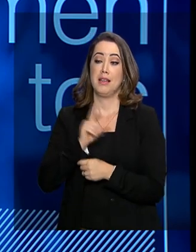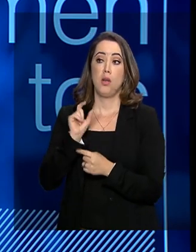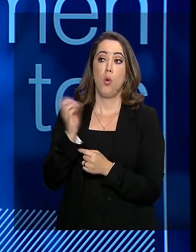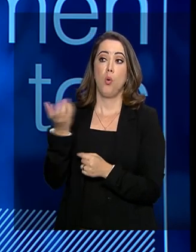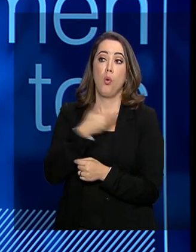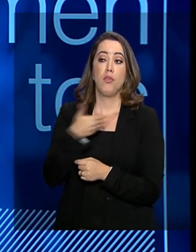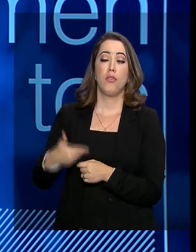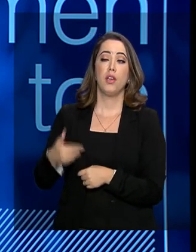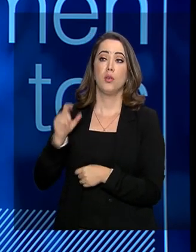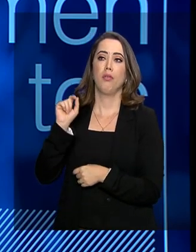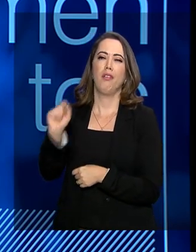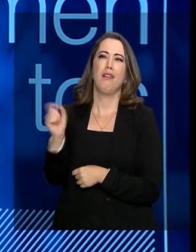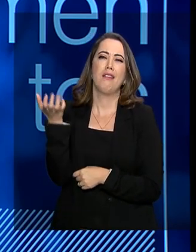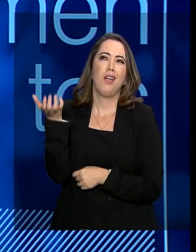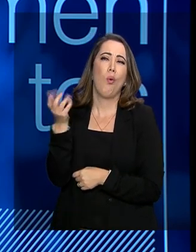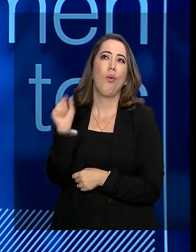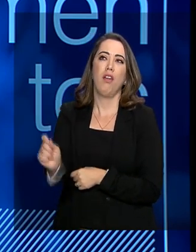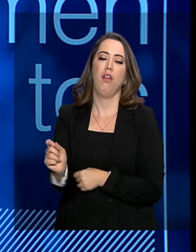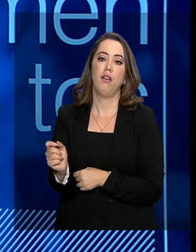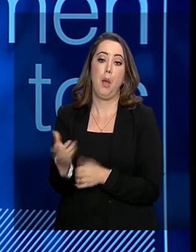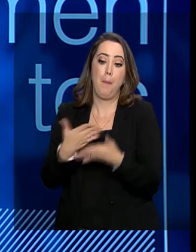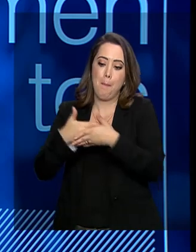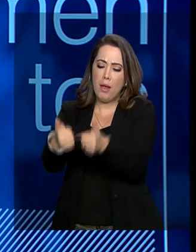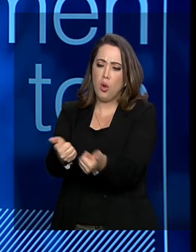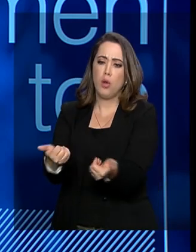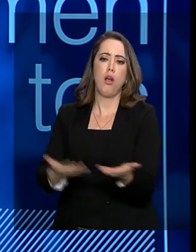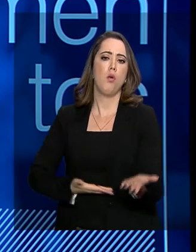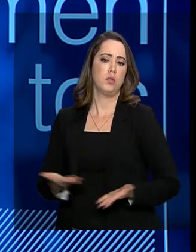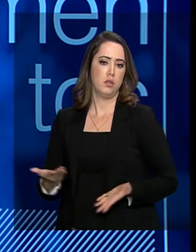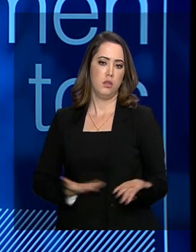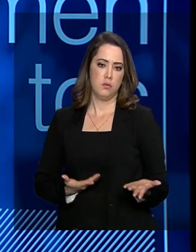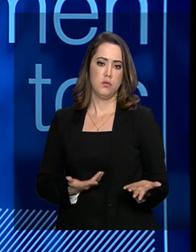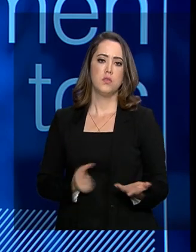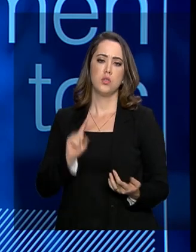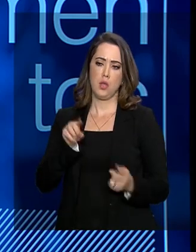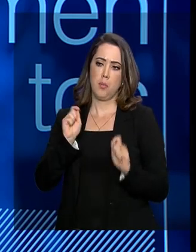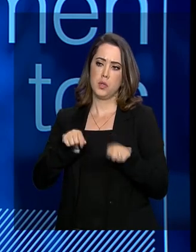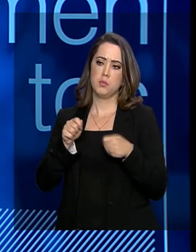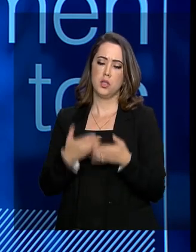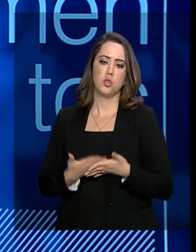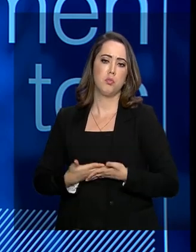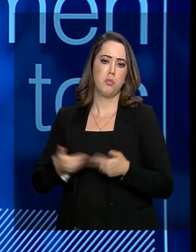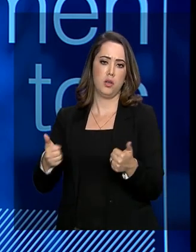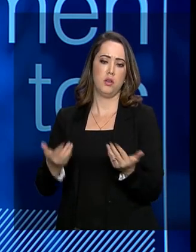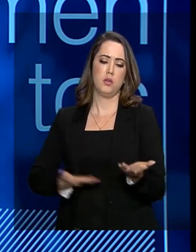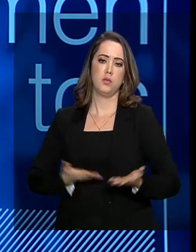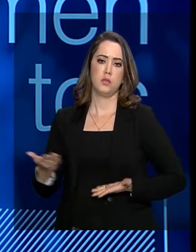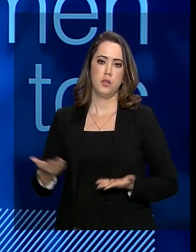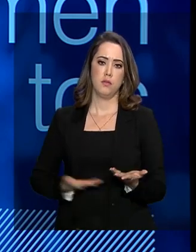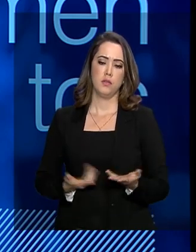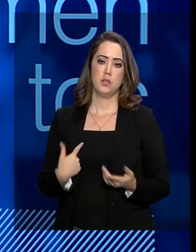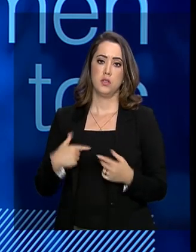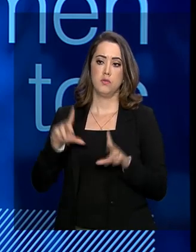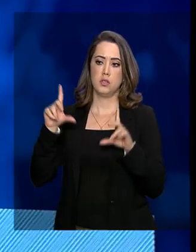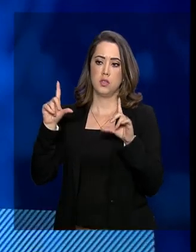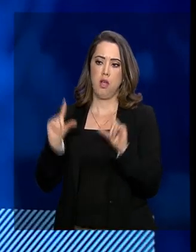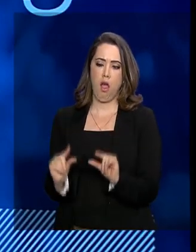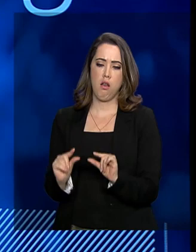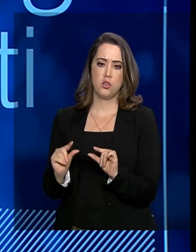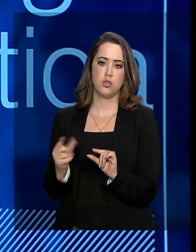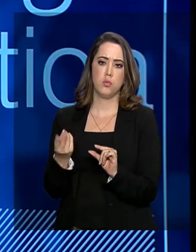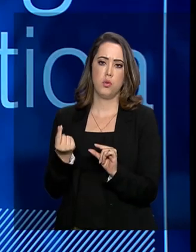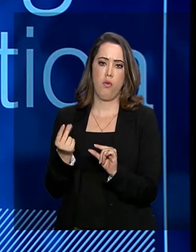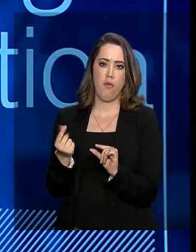público para o cidadão. Então, ela é um meio para nós alcançarmos a melhoria da prestação de serviço público, né? Se desonera o Estado também de ter que